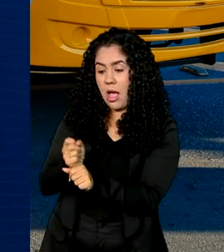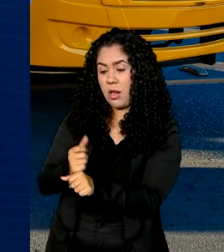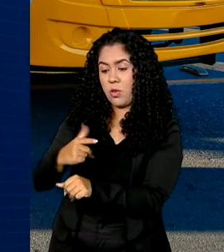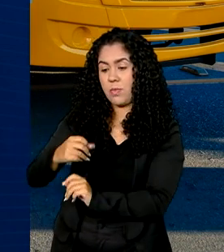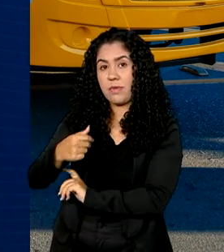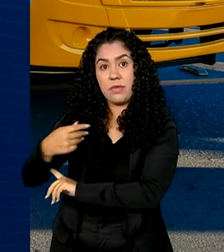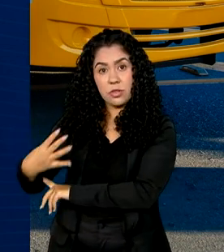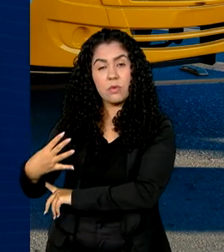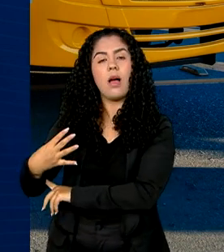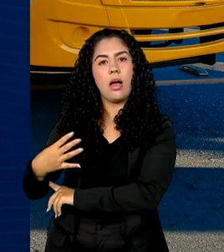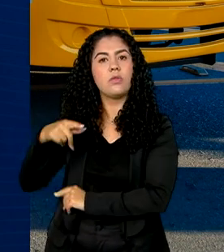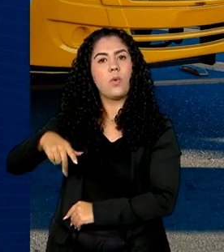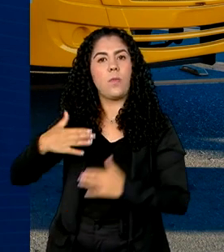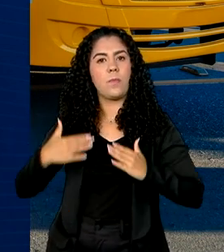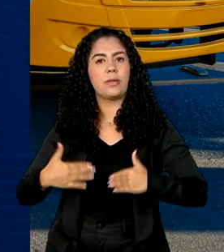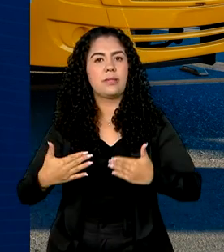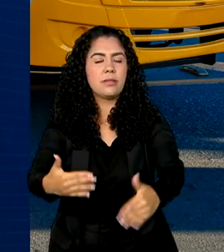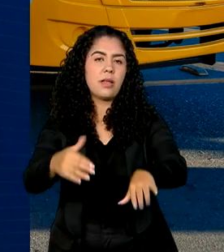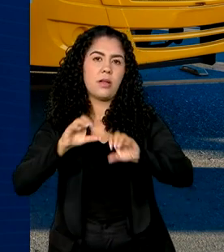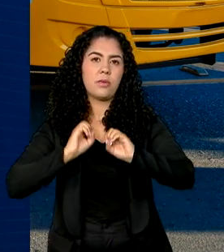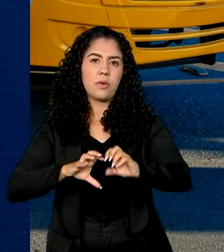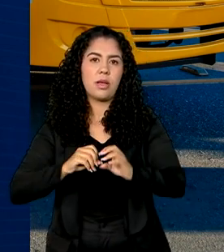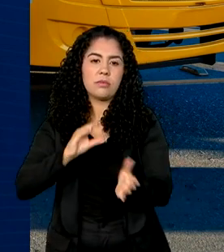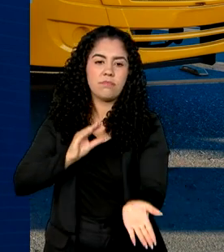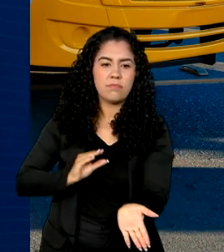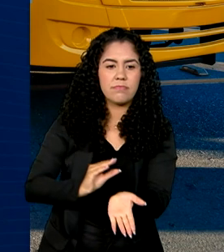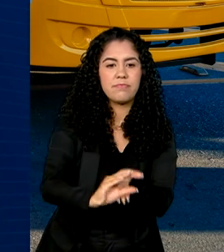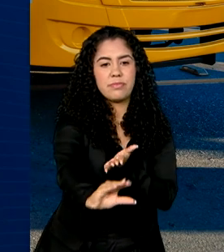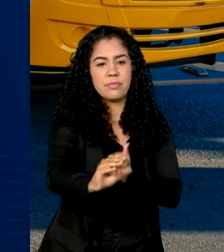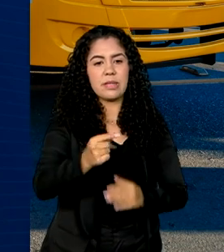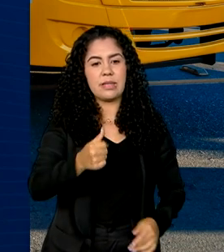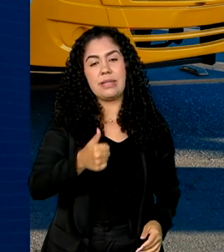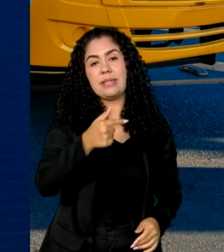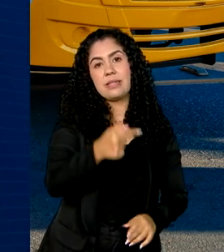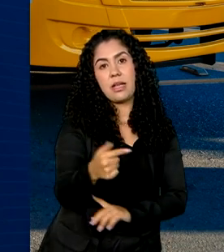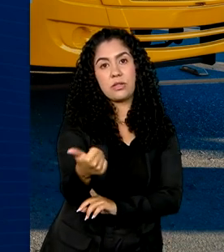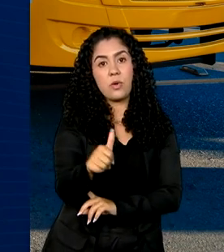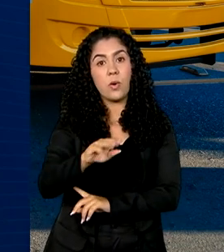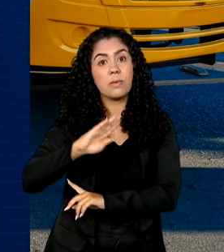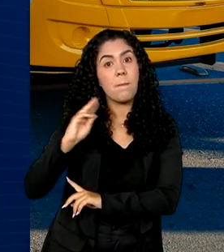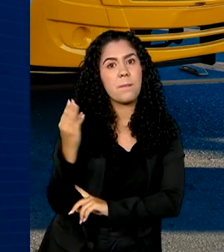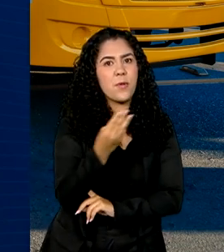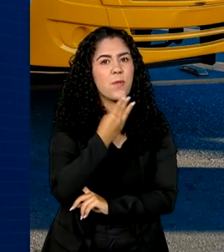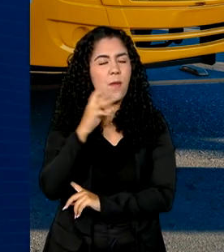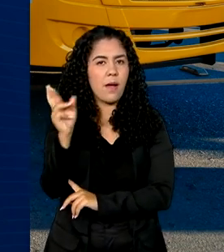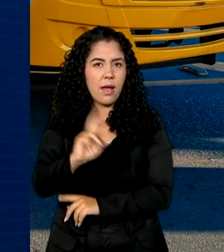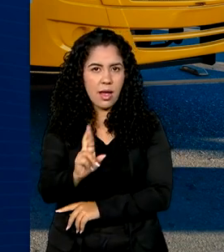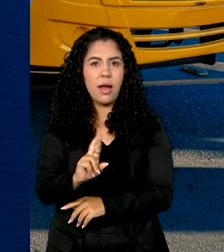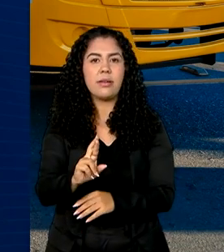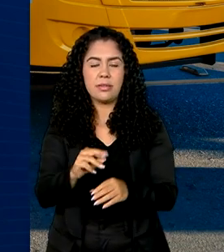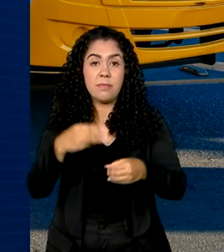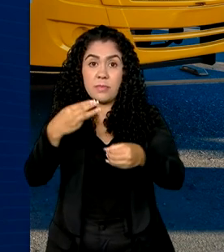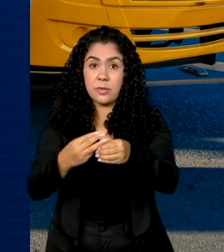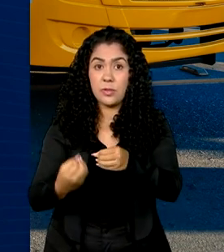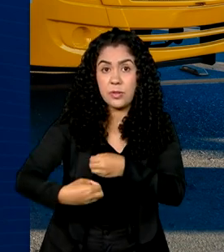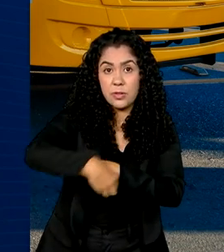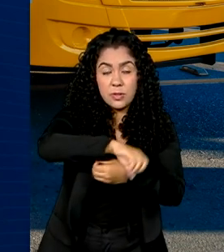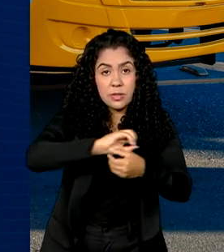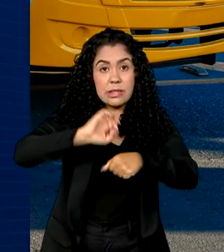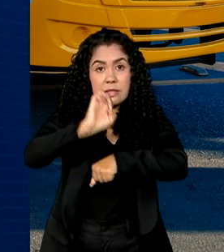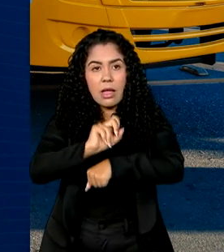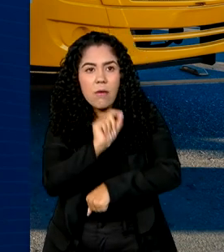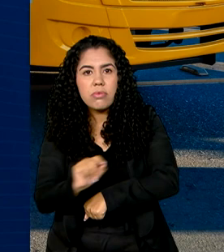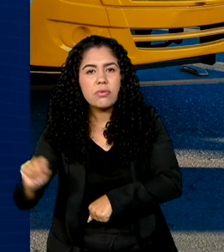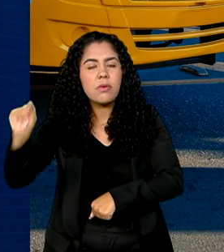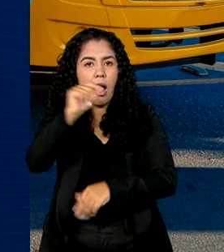investiu 711 milhões para aquisição de novos ônibus para estados e municípios, o que vai atender